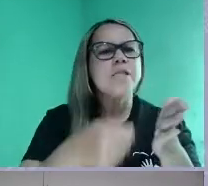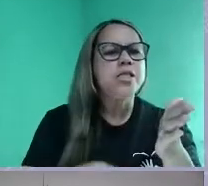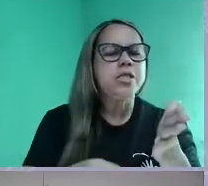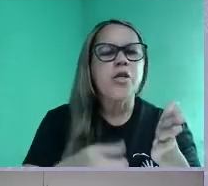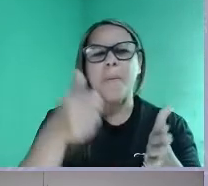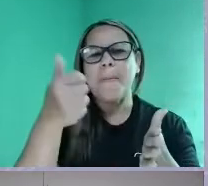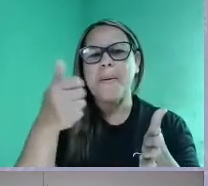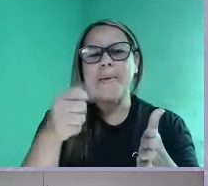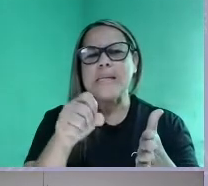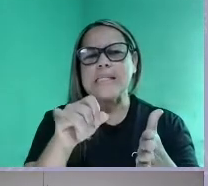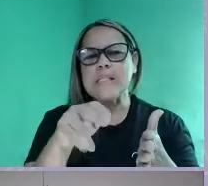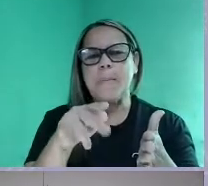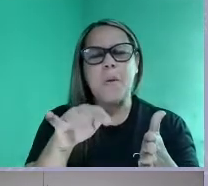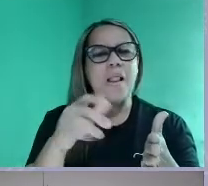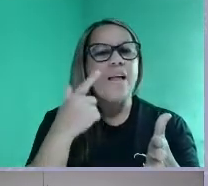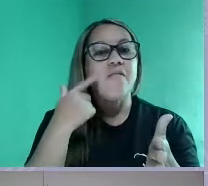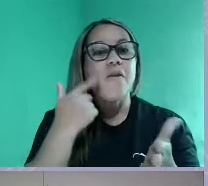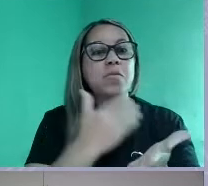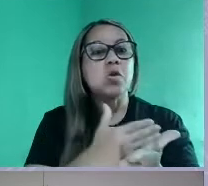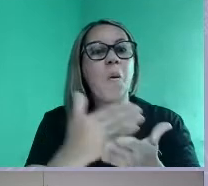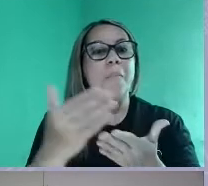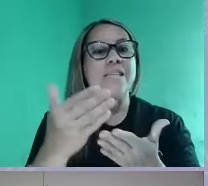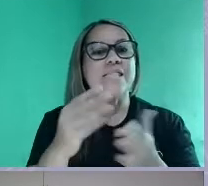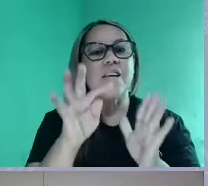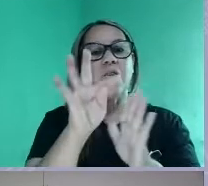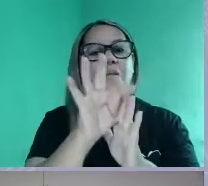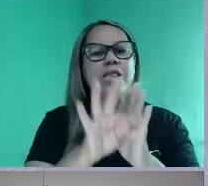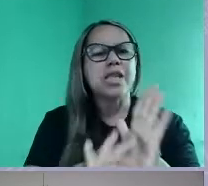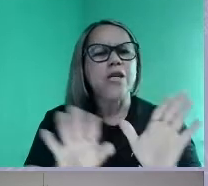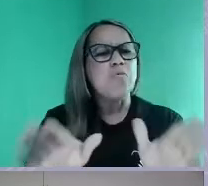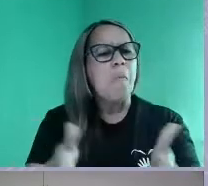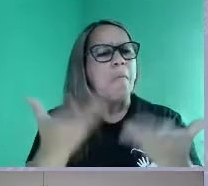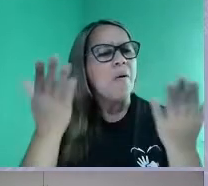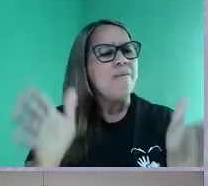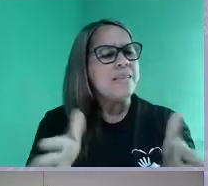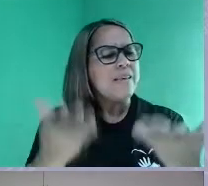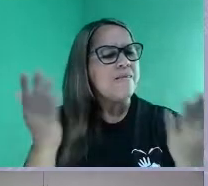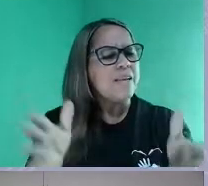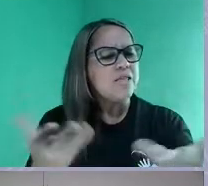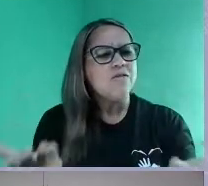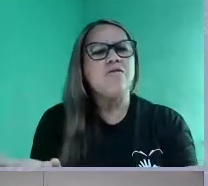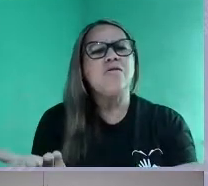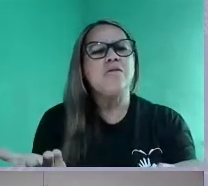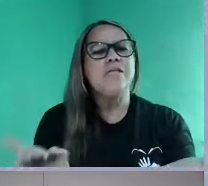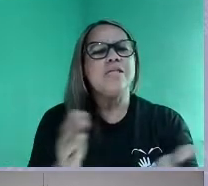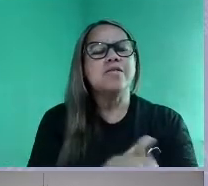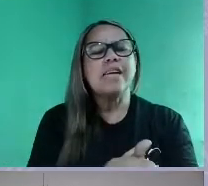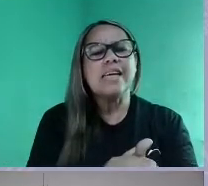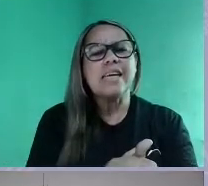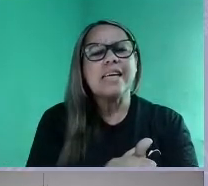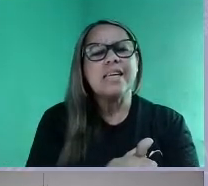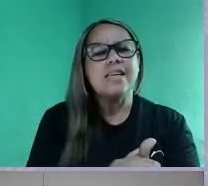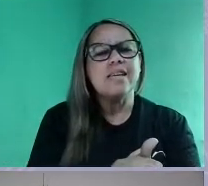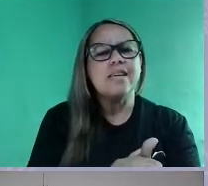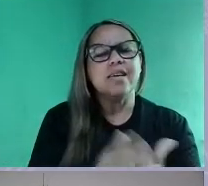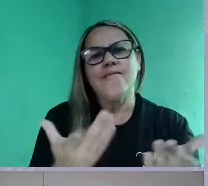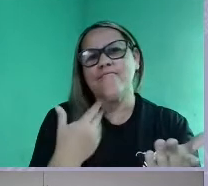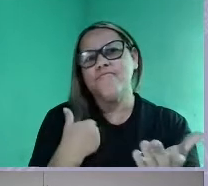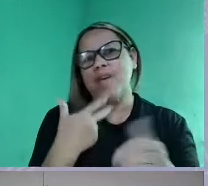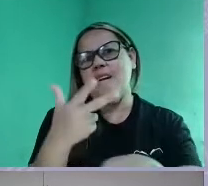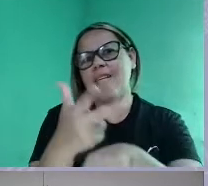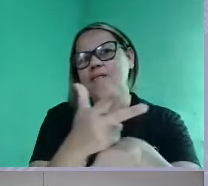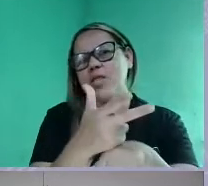né? Vamos começar pelos textos motivadores, né? Não dá, infelizmente, né? Uma gravação muito curta,